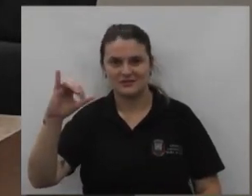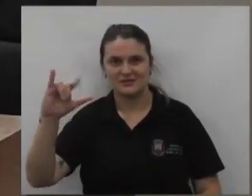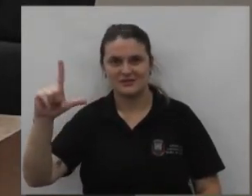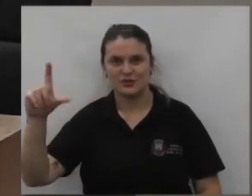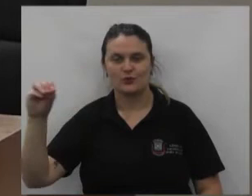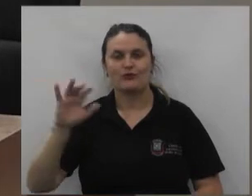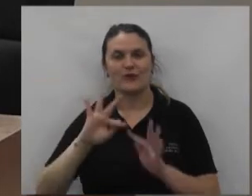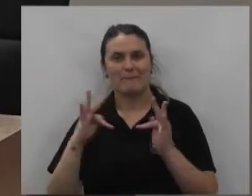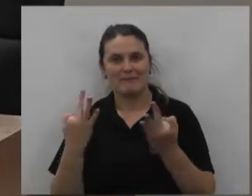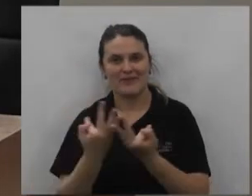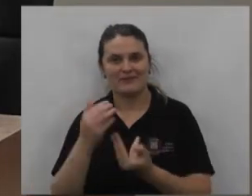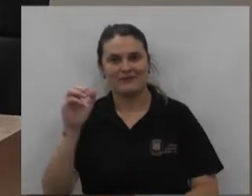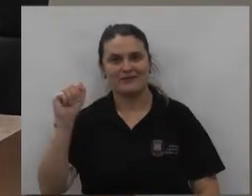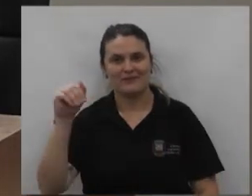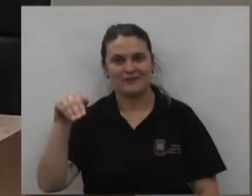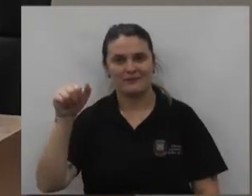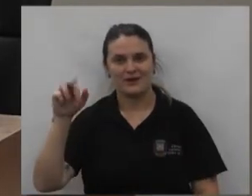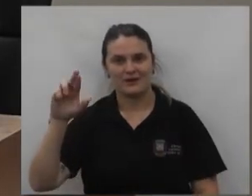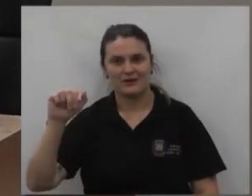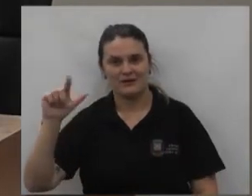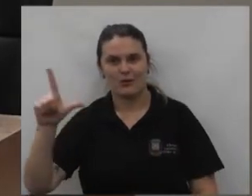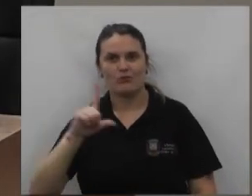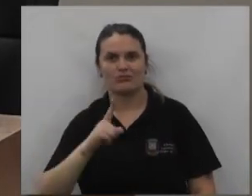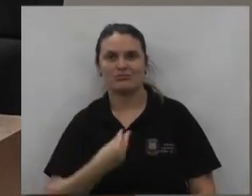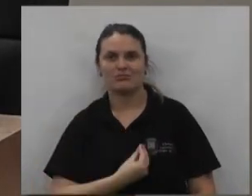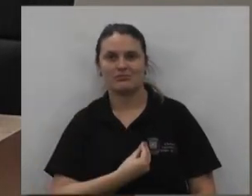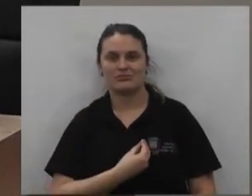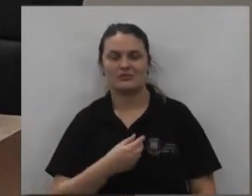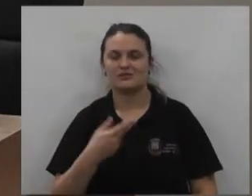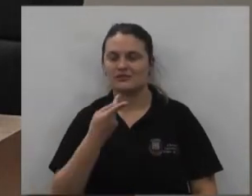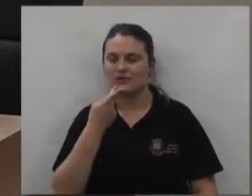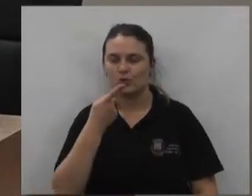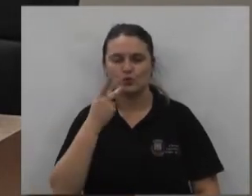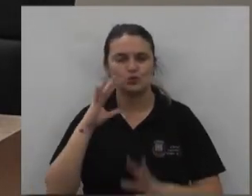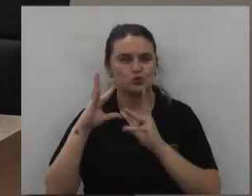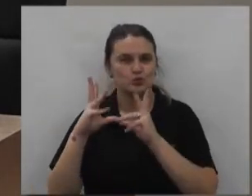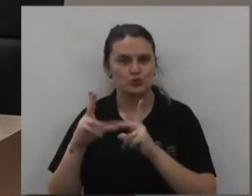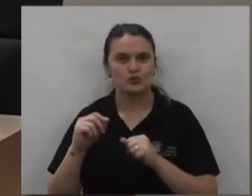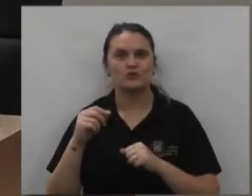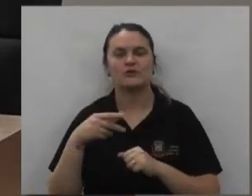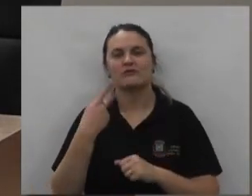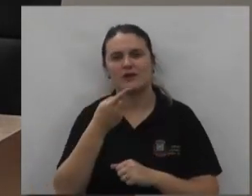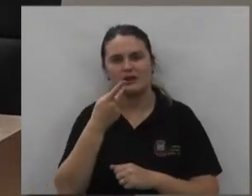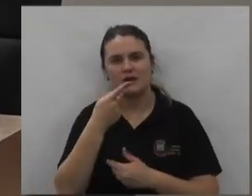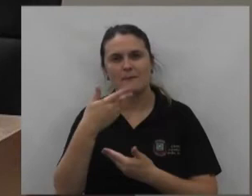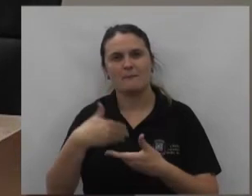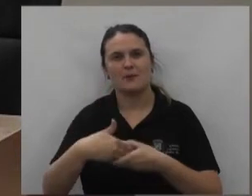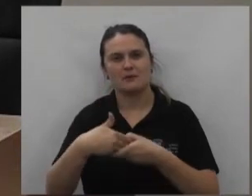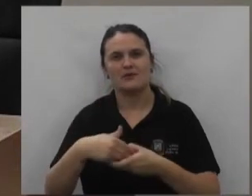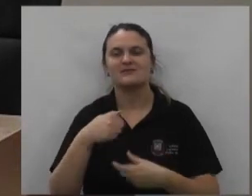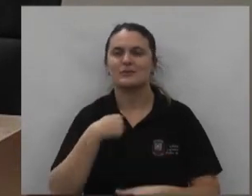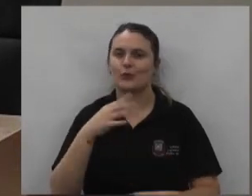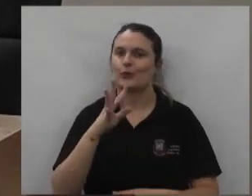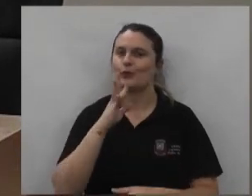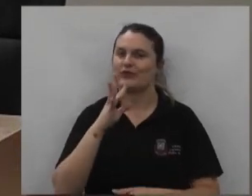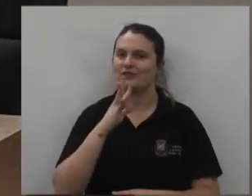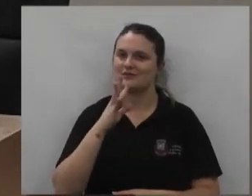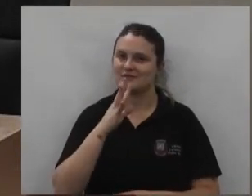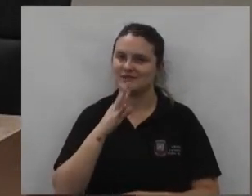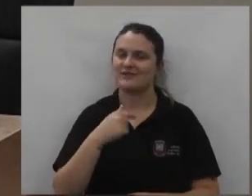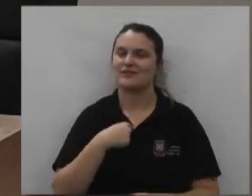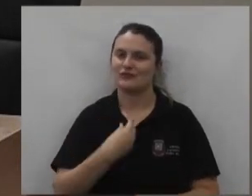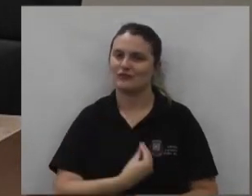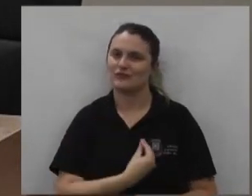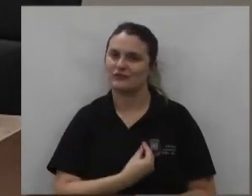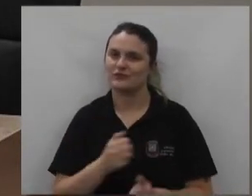Amaral está aqui e nós sabemos a importância dele já foi dito tudo mas eu não poderia deixar de falar também porque eu conheci eu